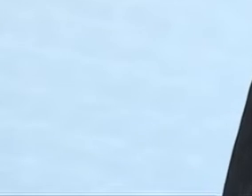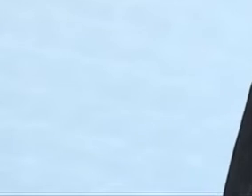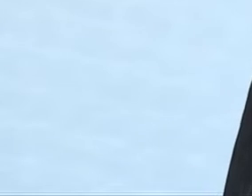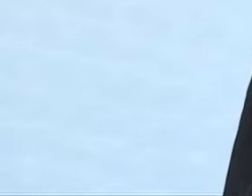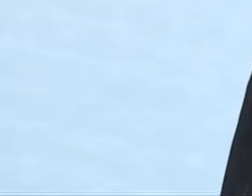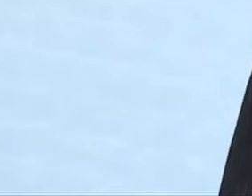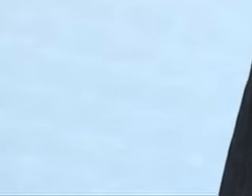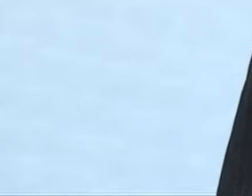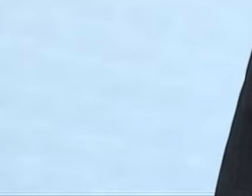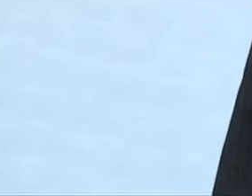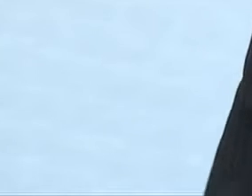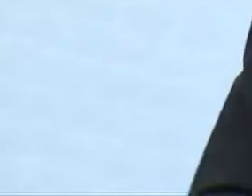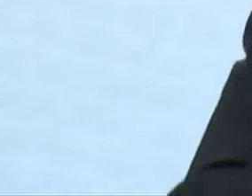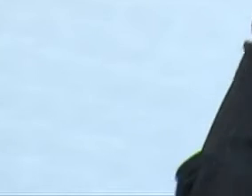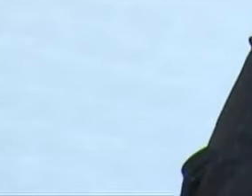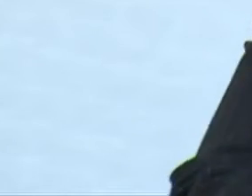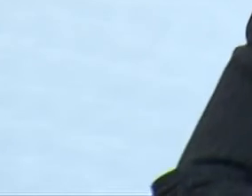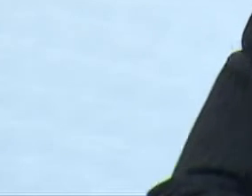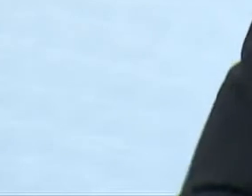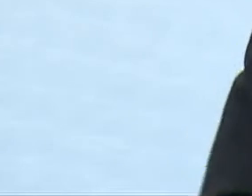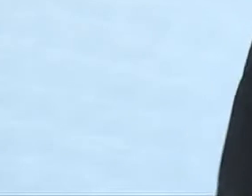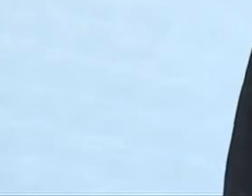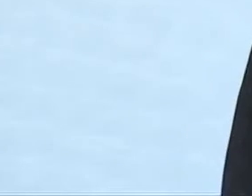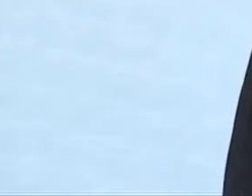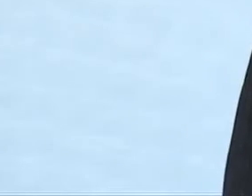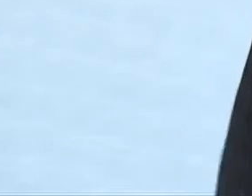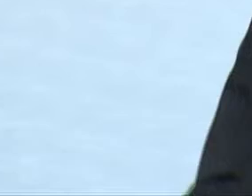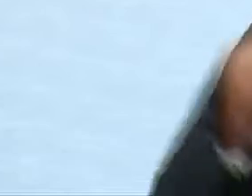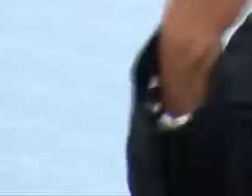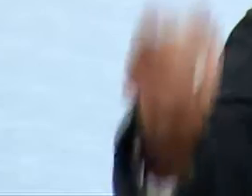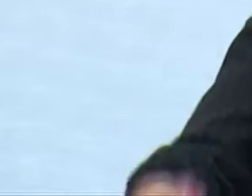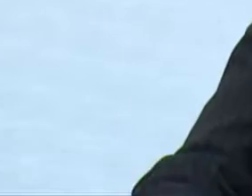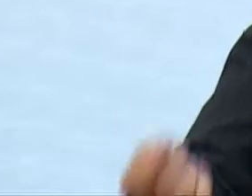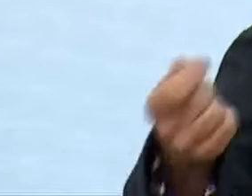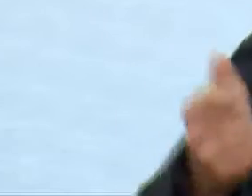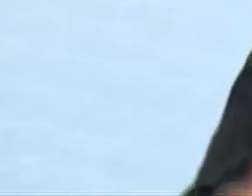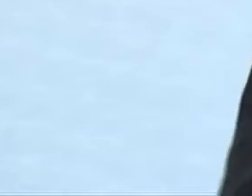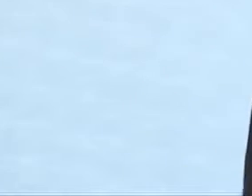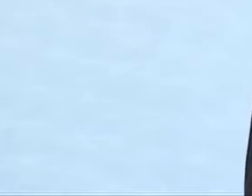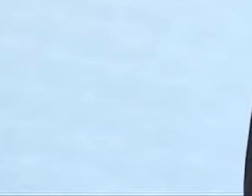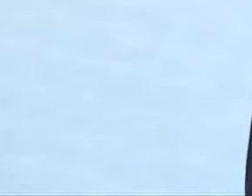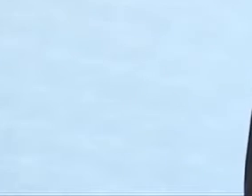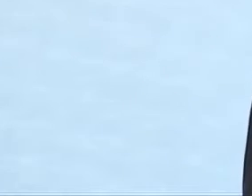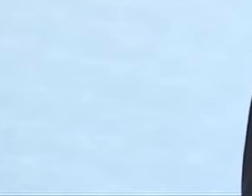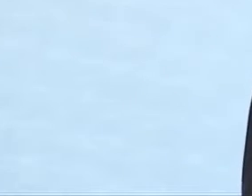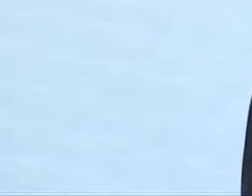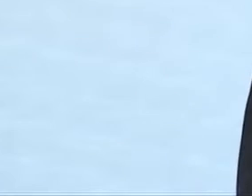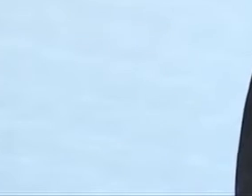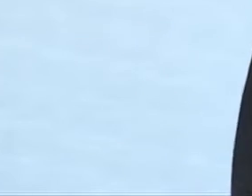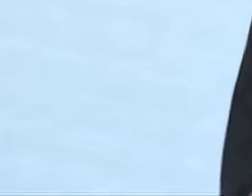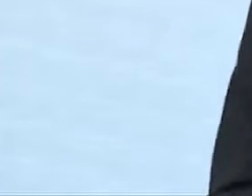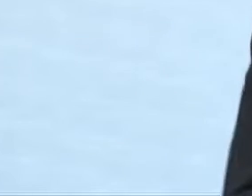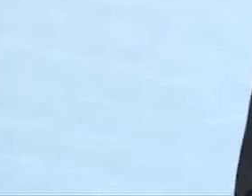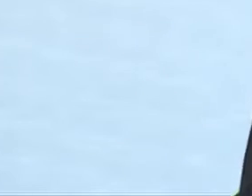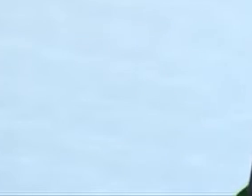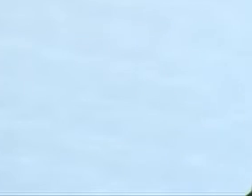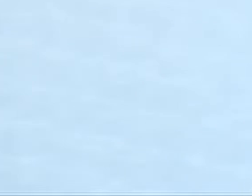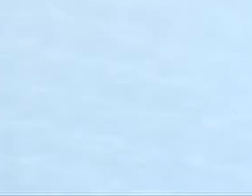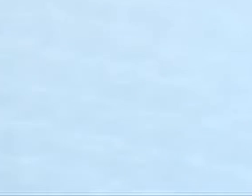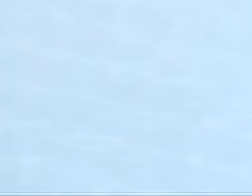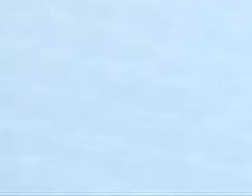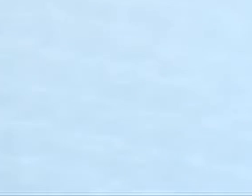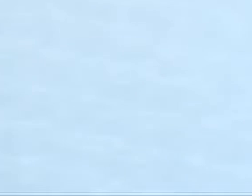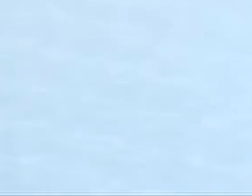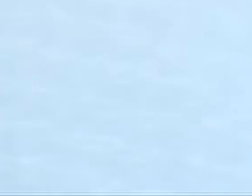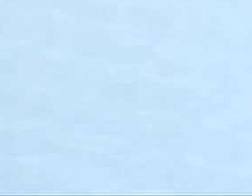sociais, que é, defende a transparência, que diz que respeita a Câmara Municipal, então, acho que é